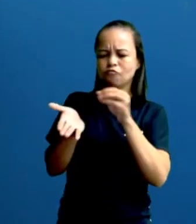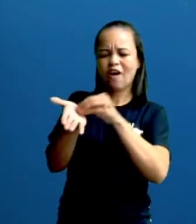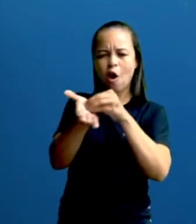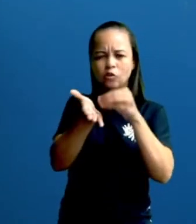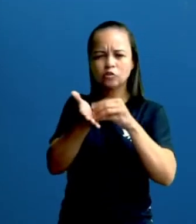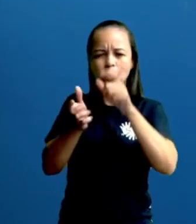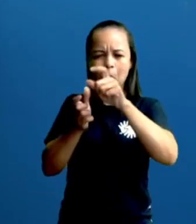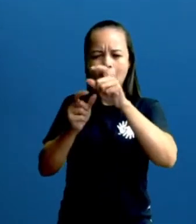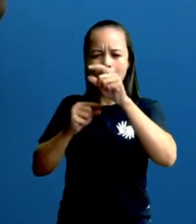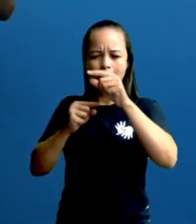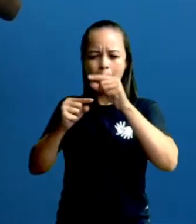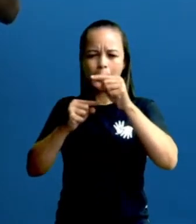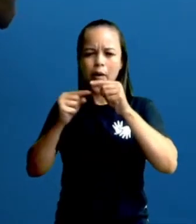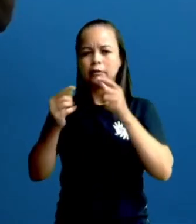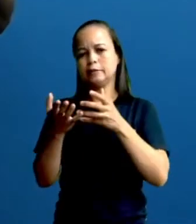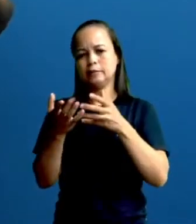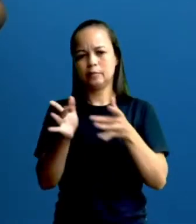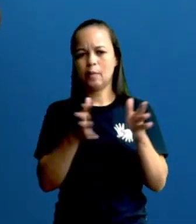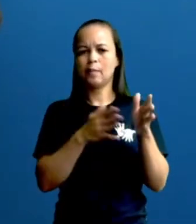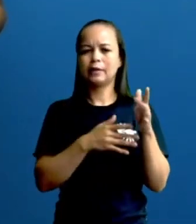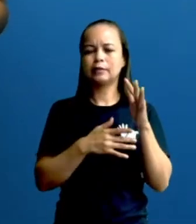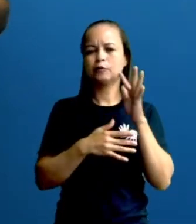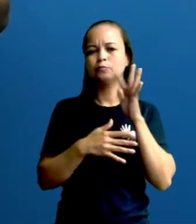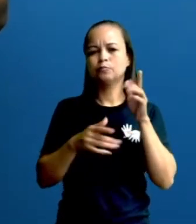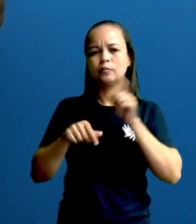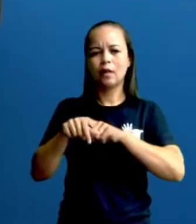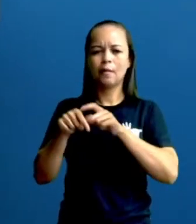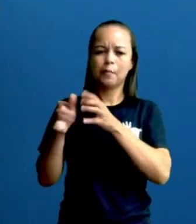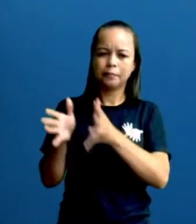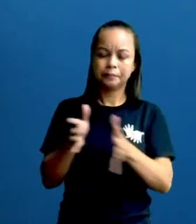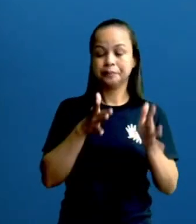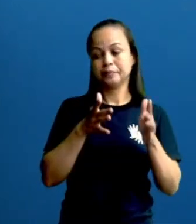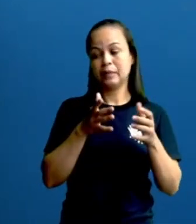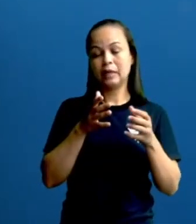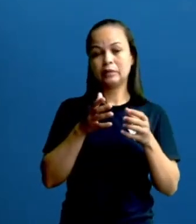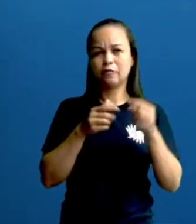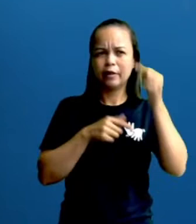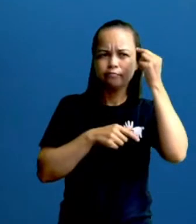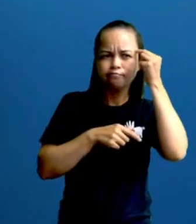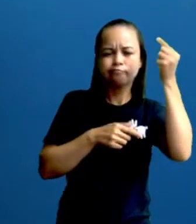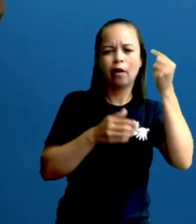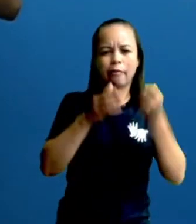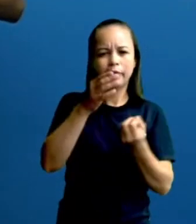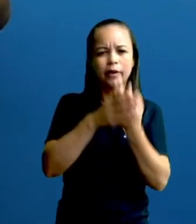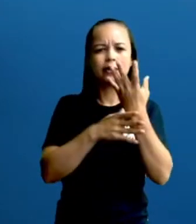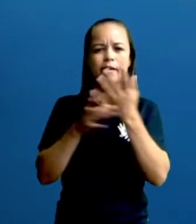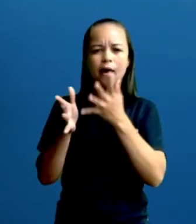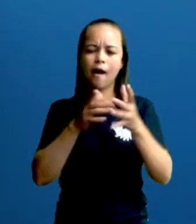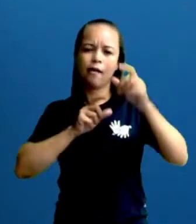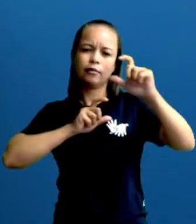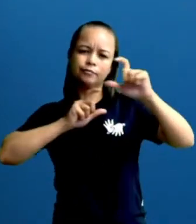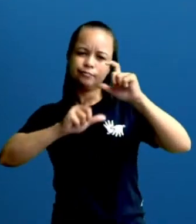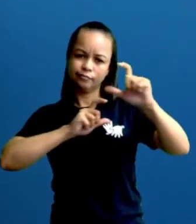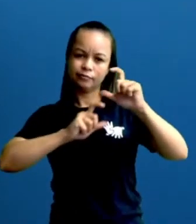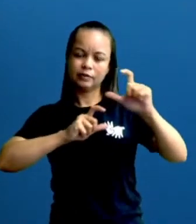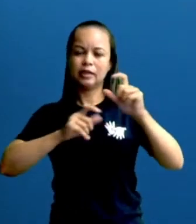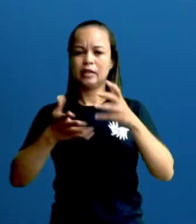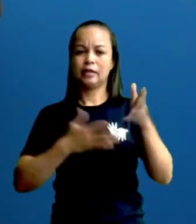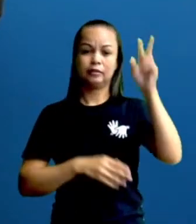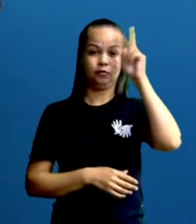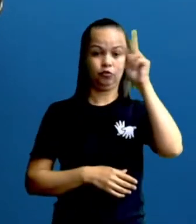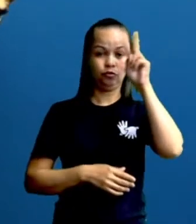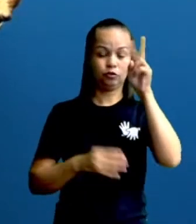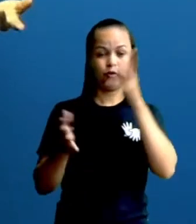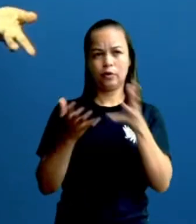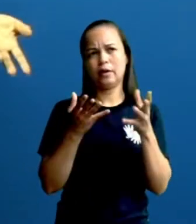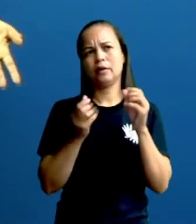passatempos. Então, veio a ideia de criar-se tirinhas, que são historinhas que